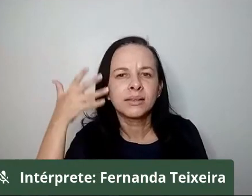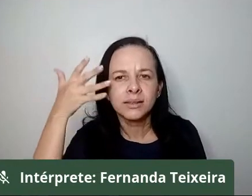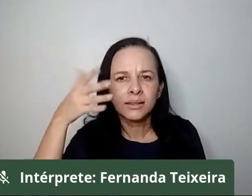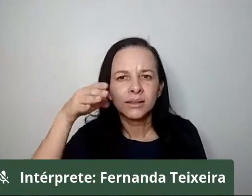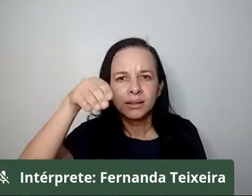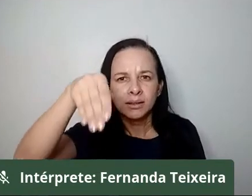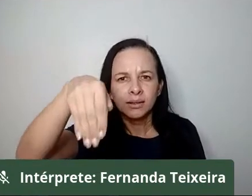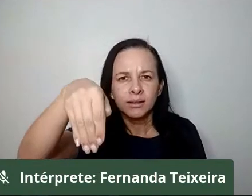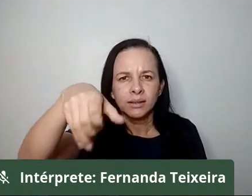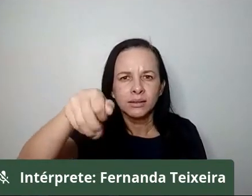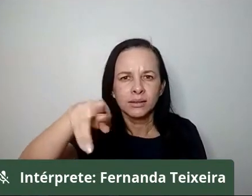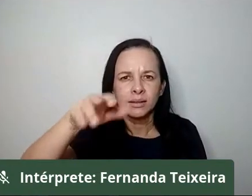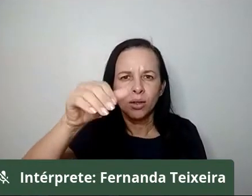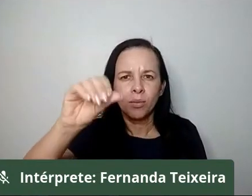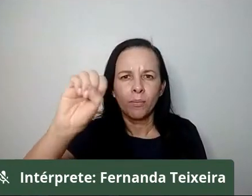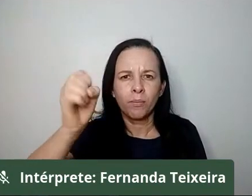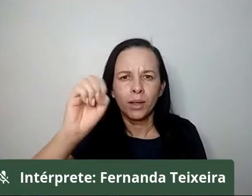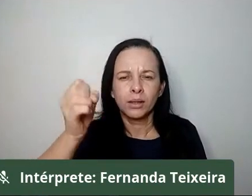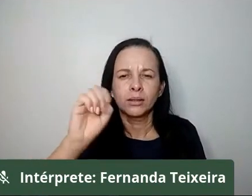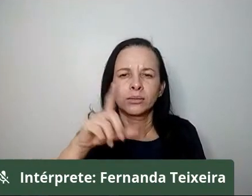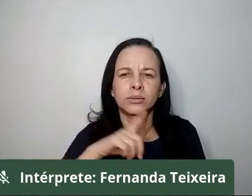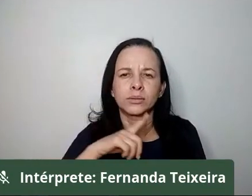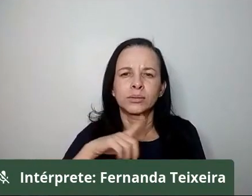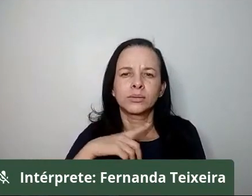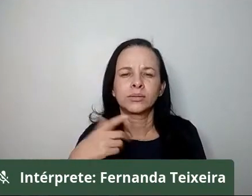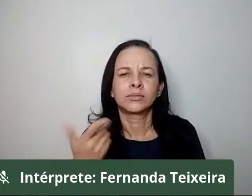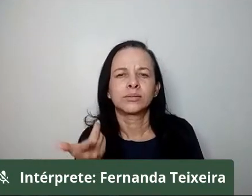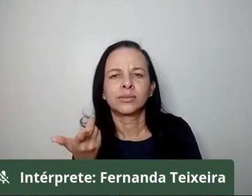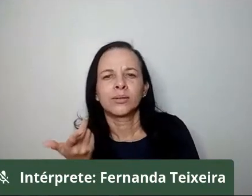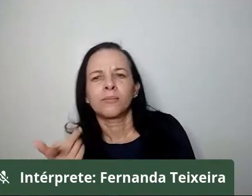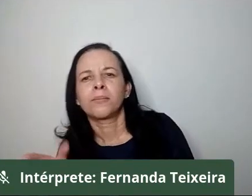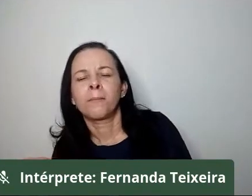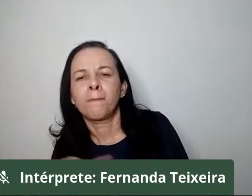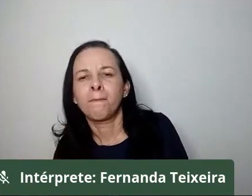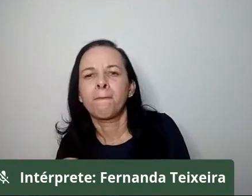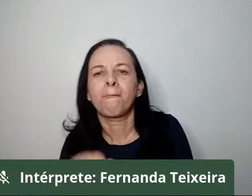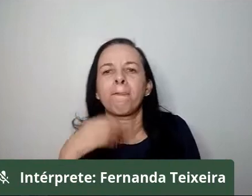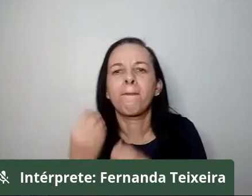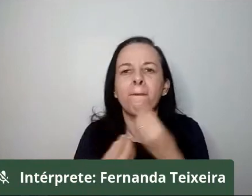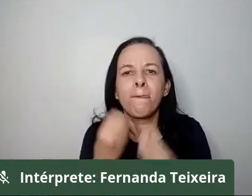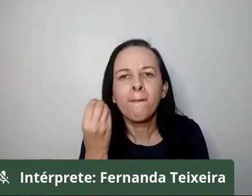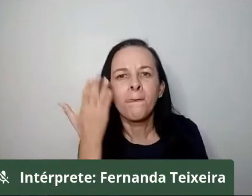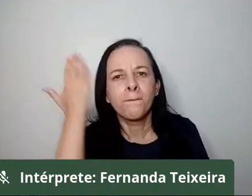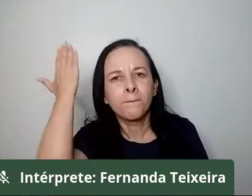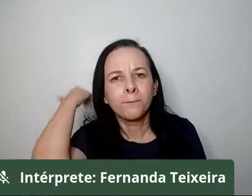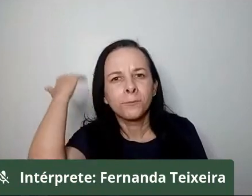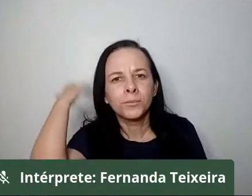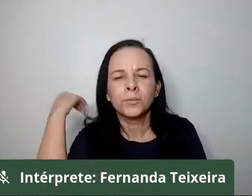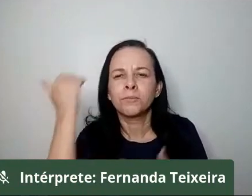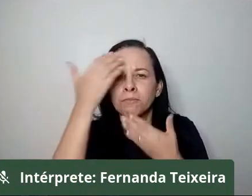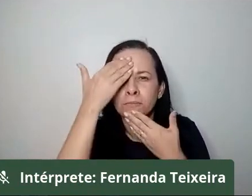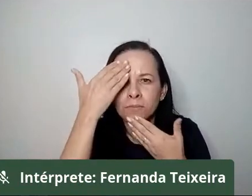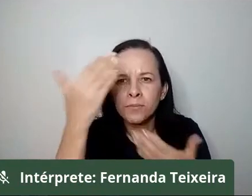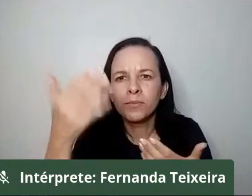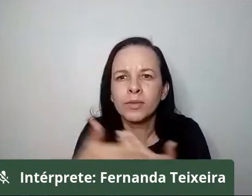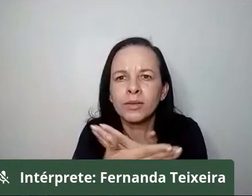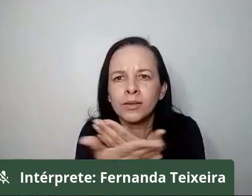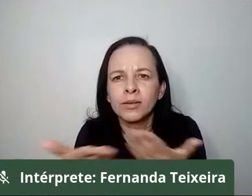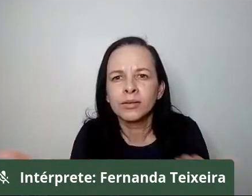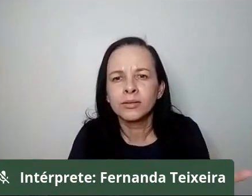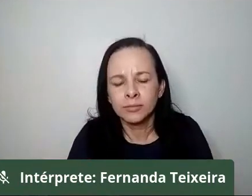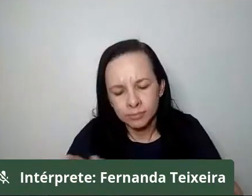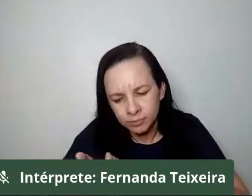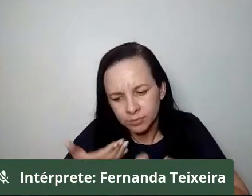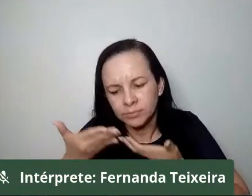passado, acho que, um tempinho atrás, depois Joalã, estava saindo de peneiro, então, agradecer, né, o convite, né, sempre, eu